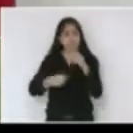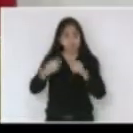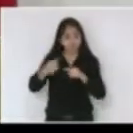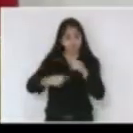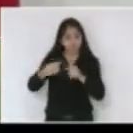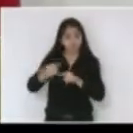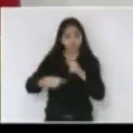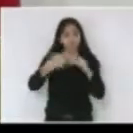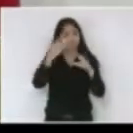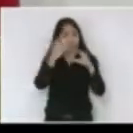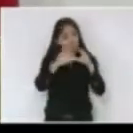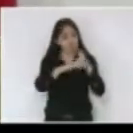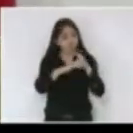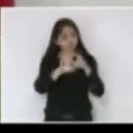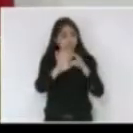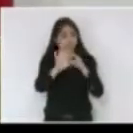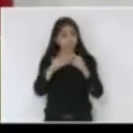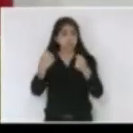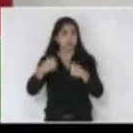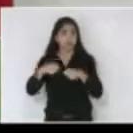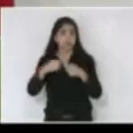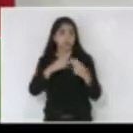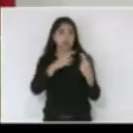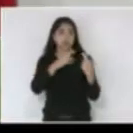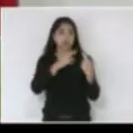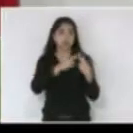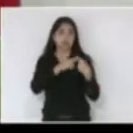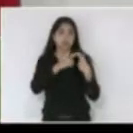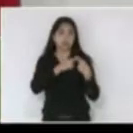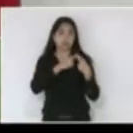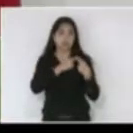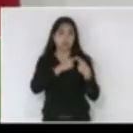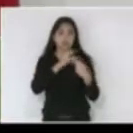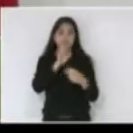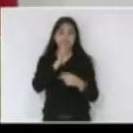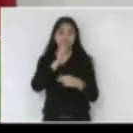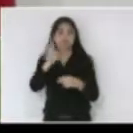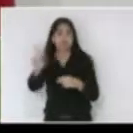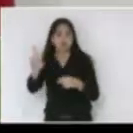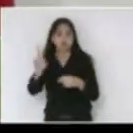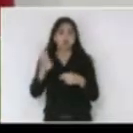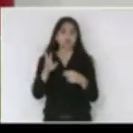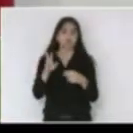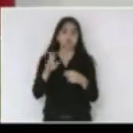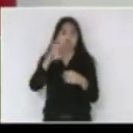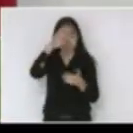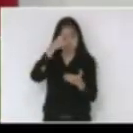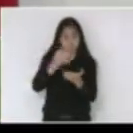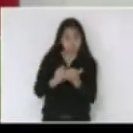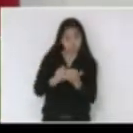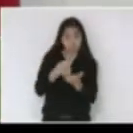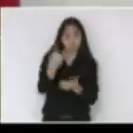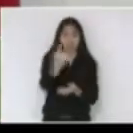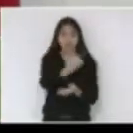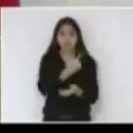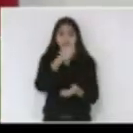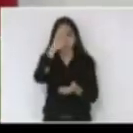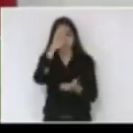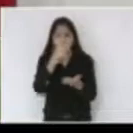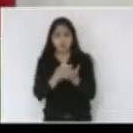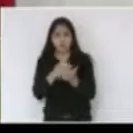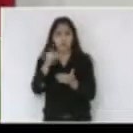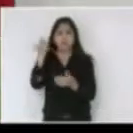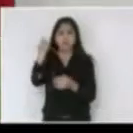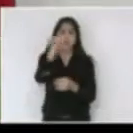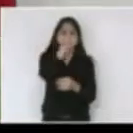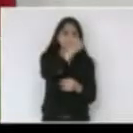encaminhamento e eu preciso ter a responsabilidade para dar uma resposta aqueles que confiam em mim lá na ponta lá